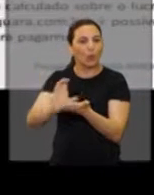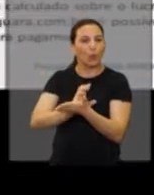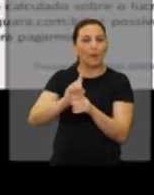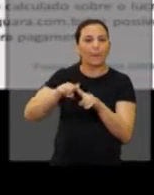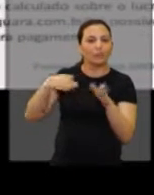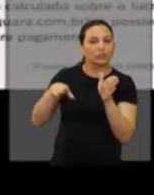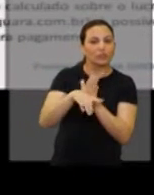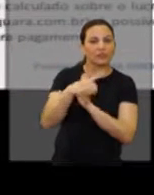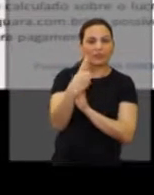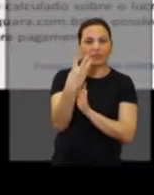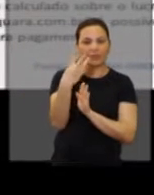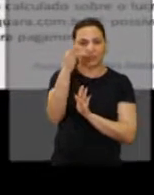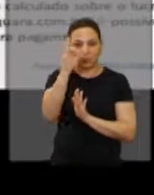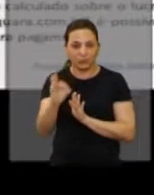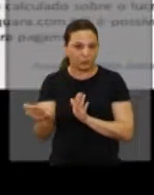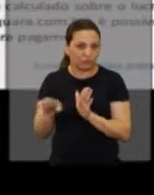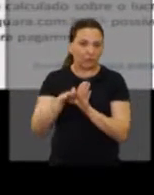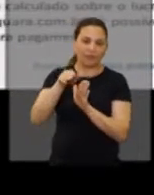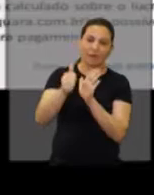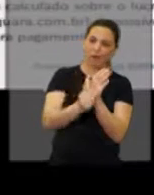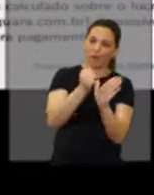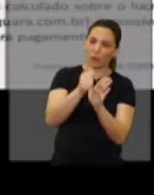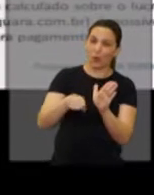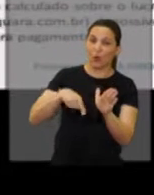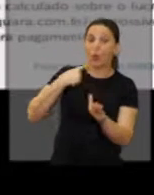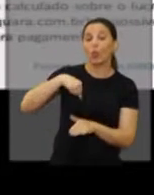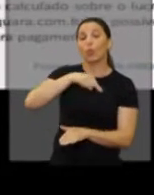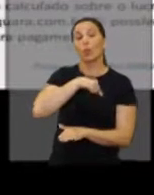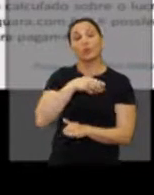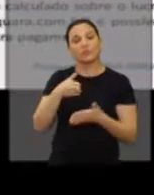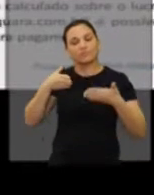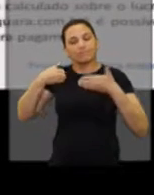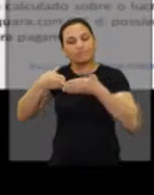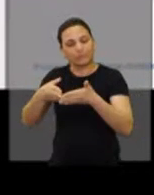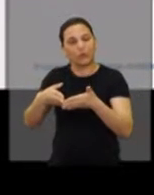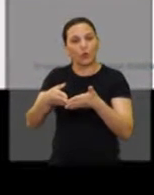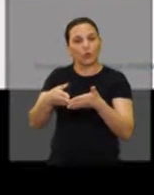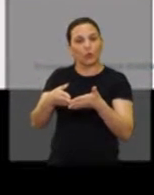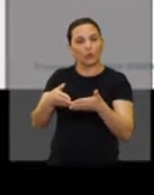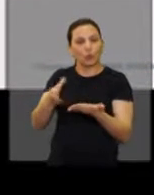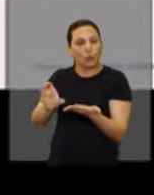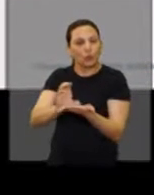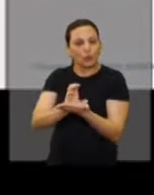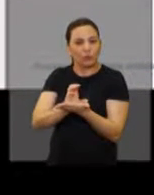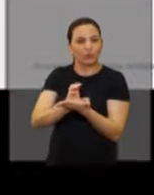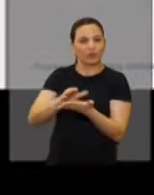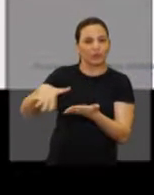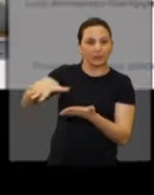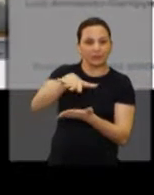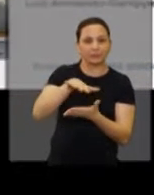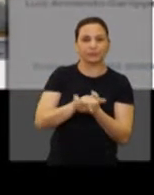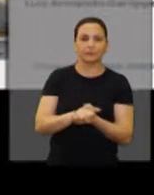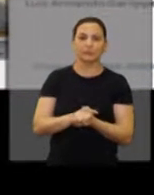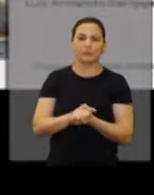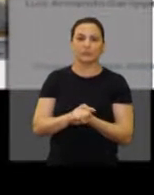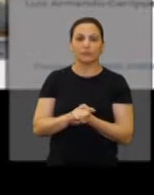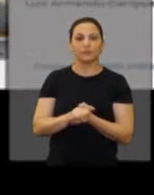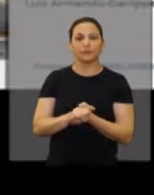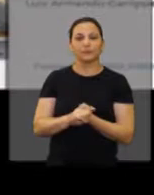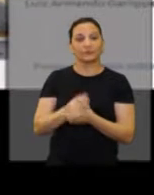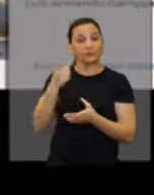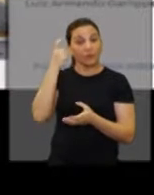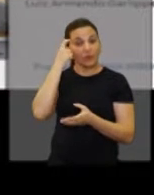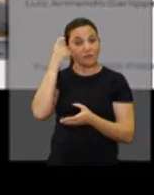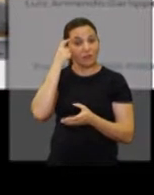ano de recursos, mas só chega a 13%. Nós vamos atuar nessa jurisprudência também.